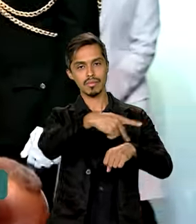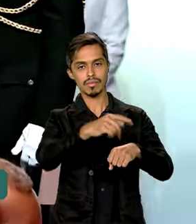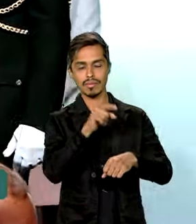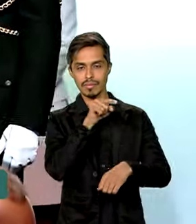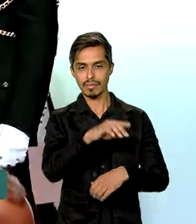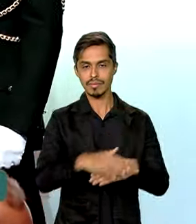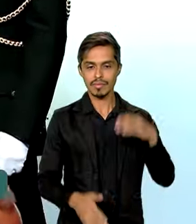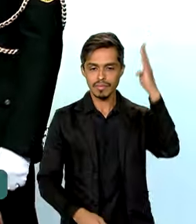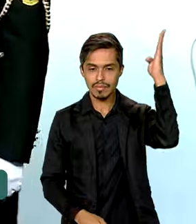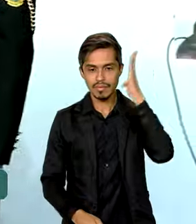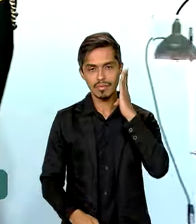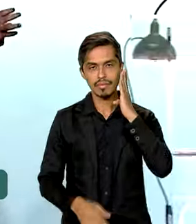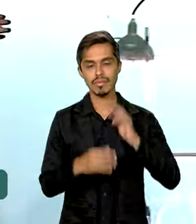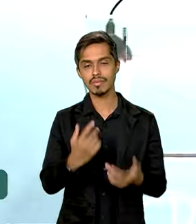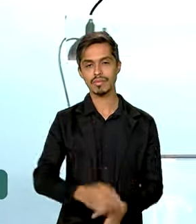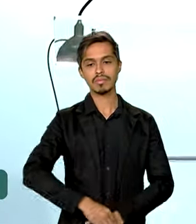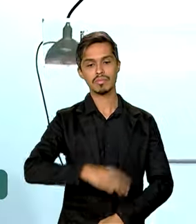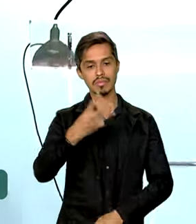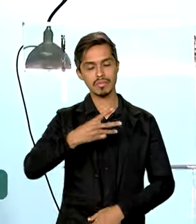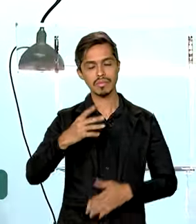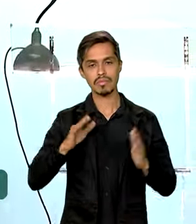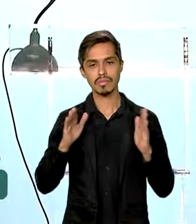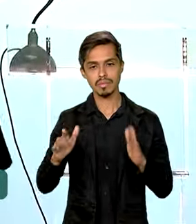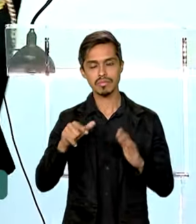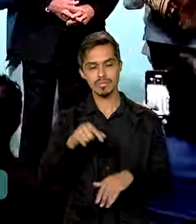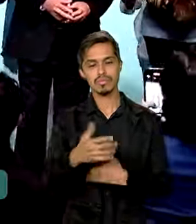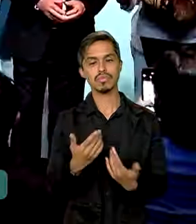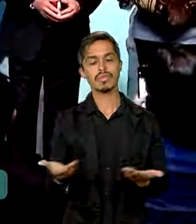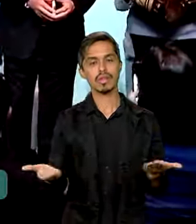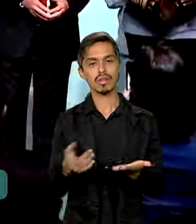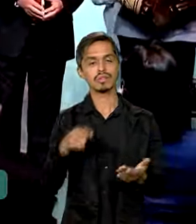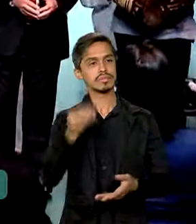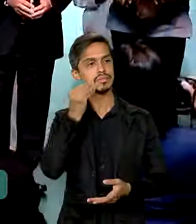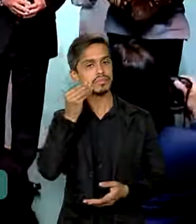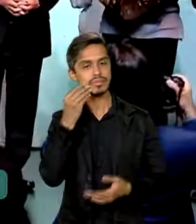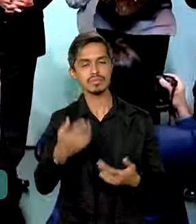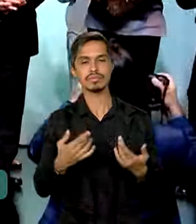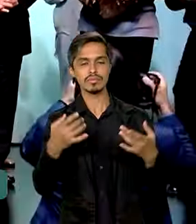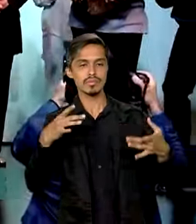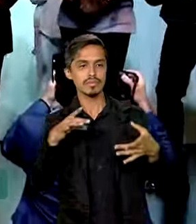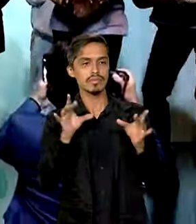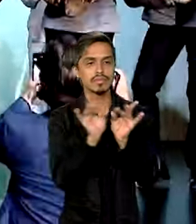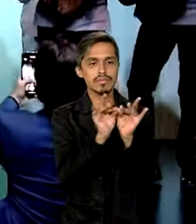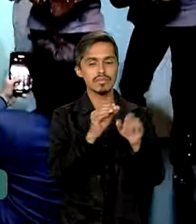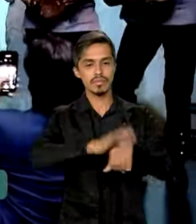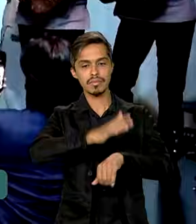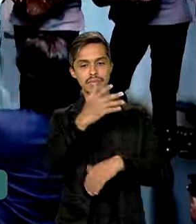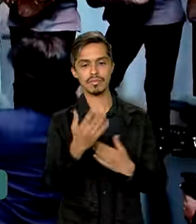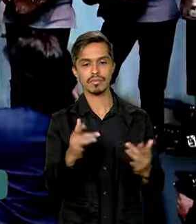o início do seu terceiro mandato, Lula busca estreitar as relações com os países africanos.